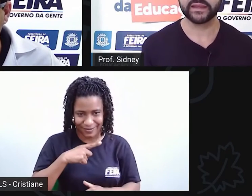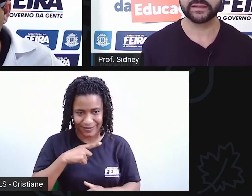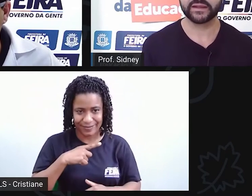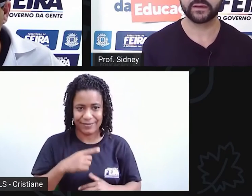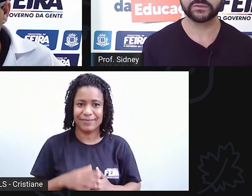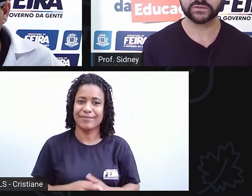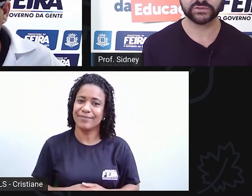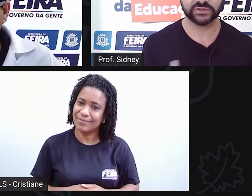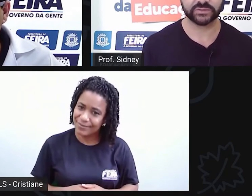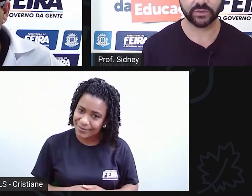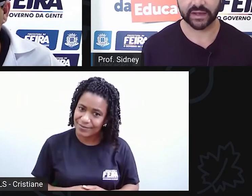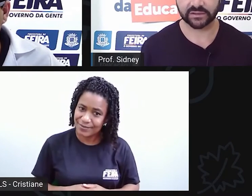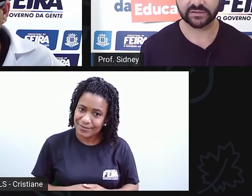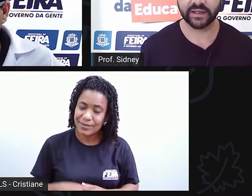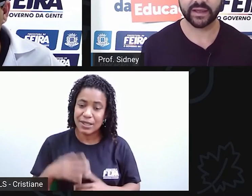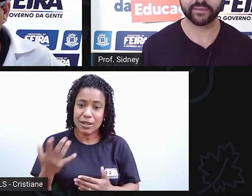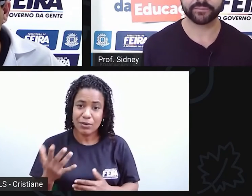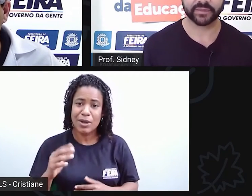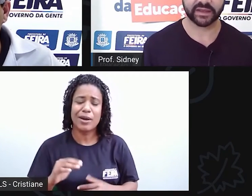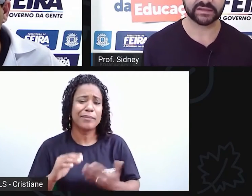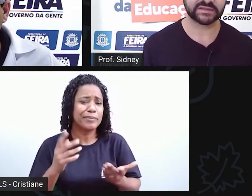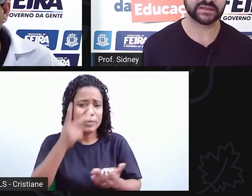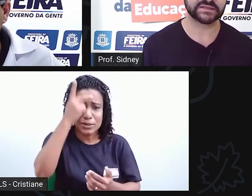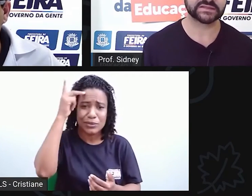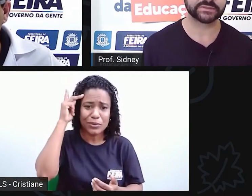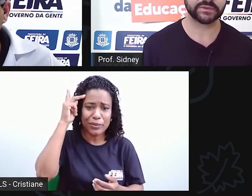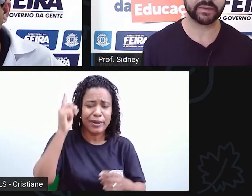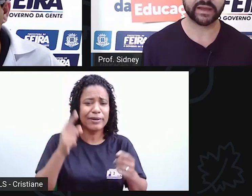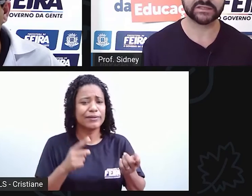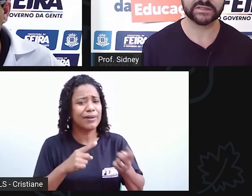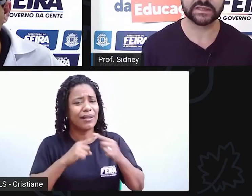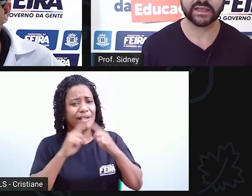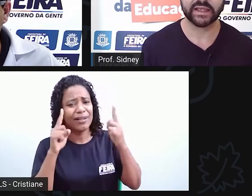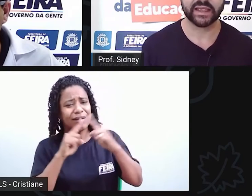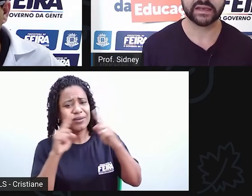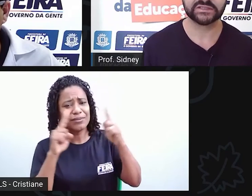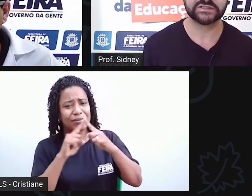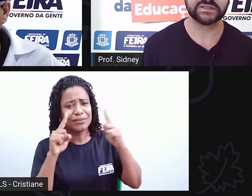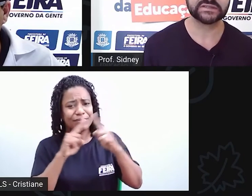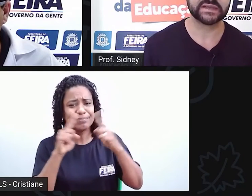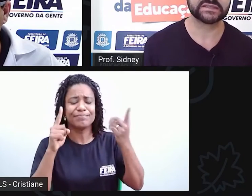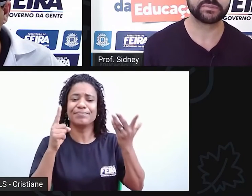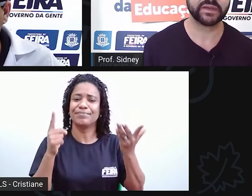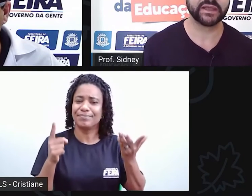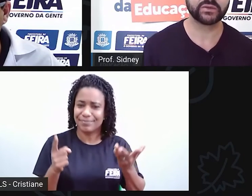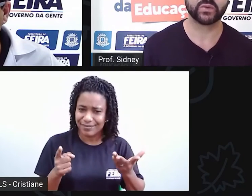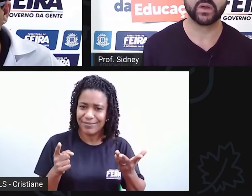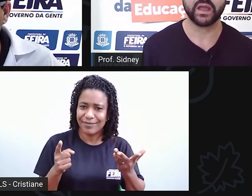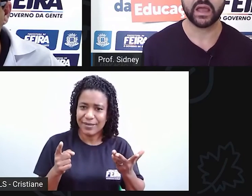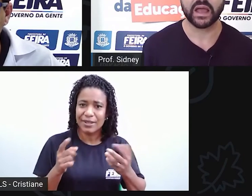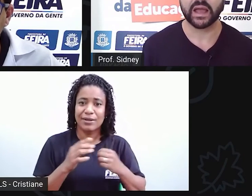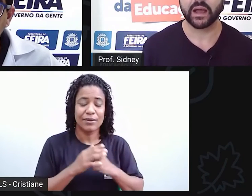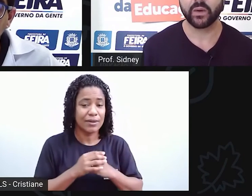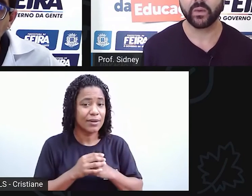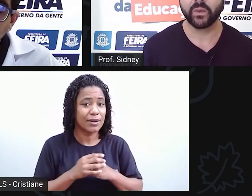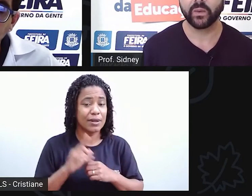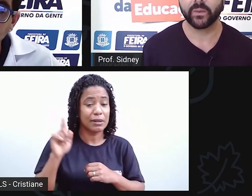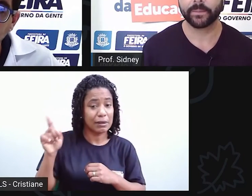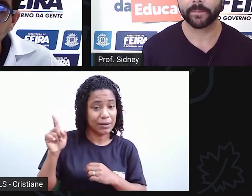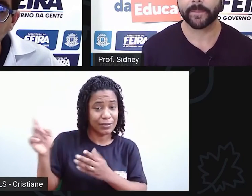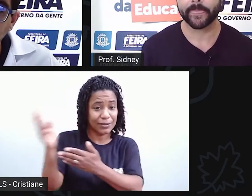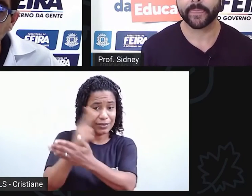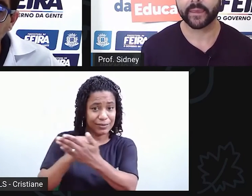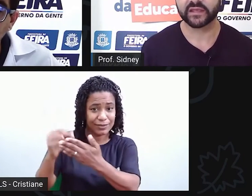E aí, então, surgiram os boatos. Ah, essas imagens, elas dizem respeito às